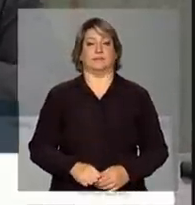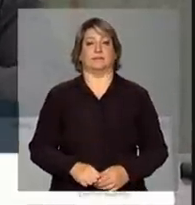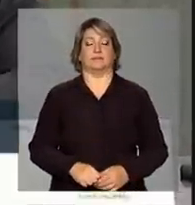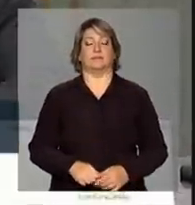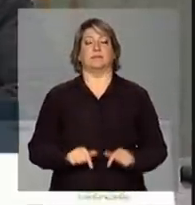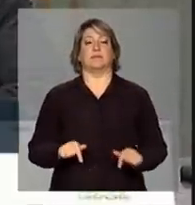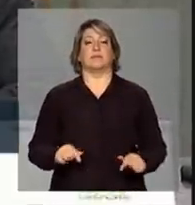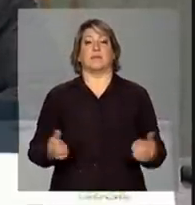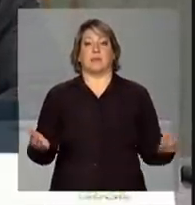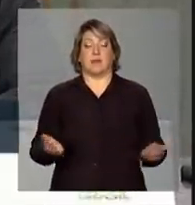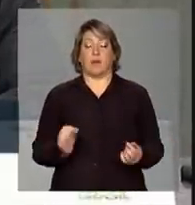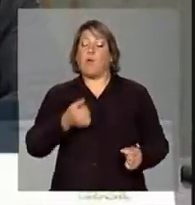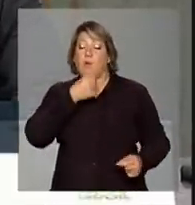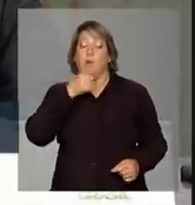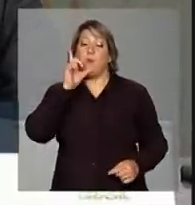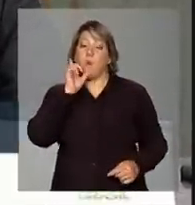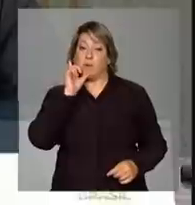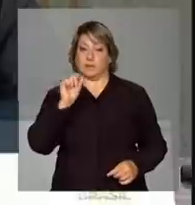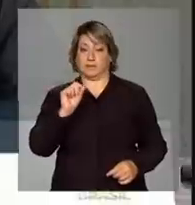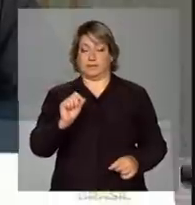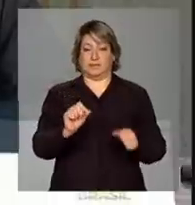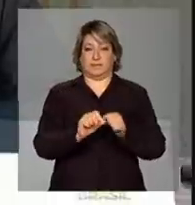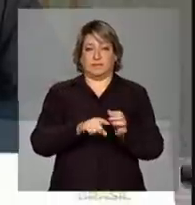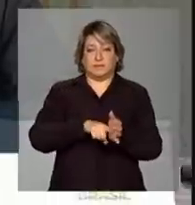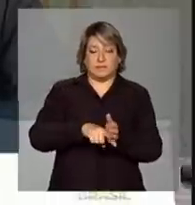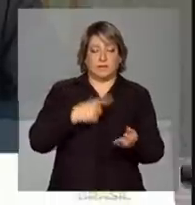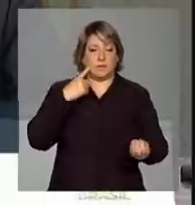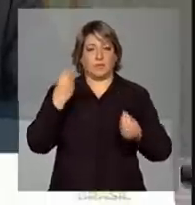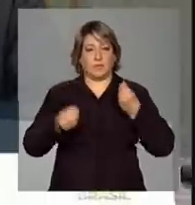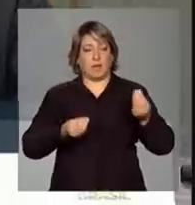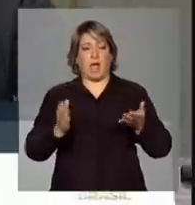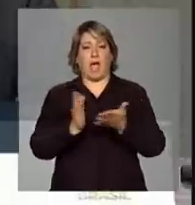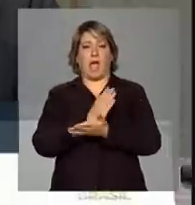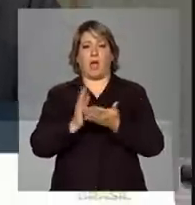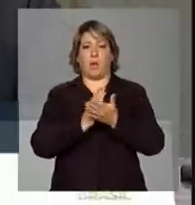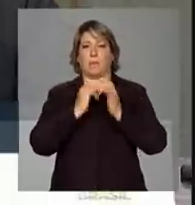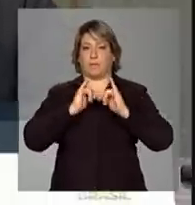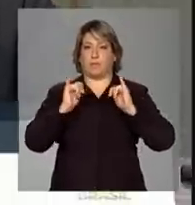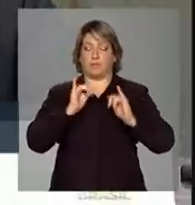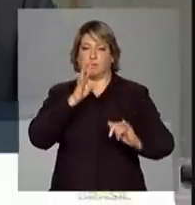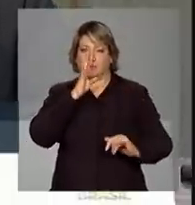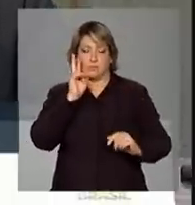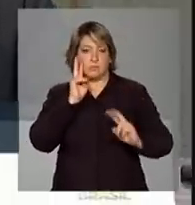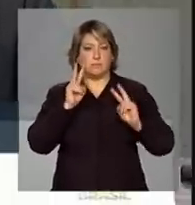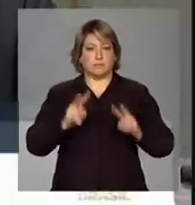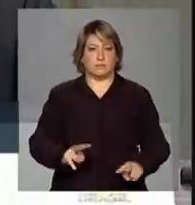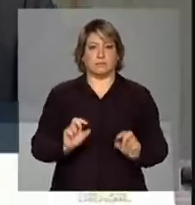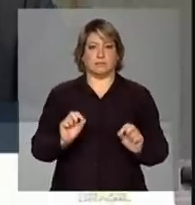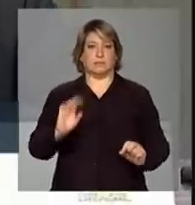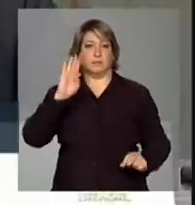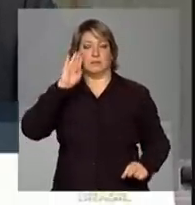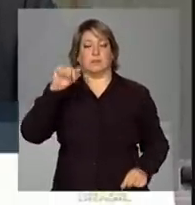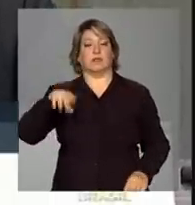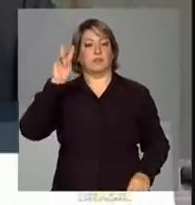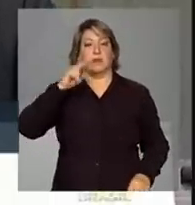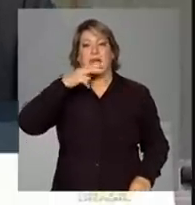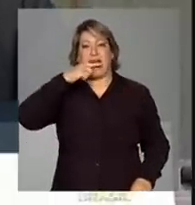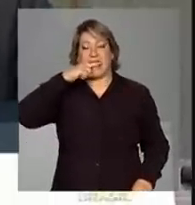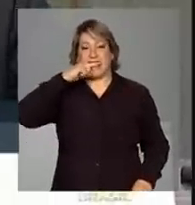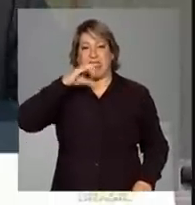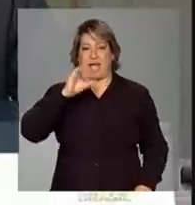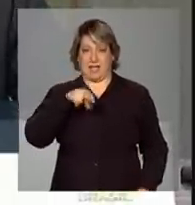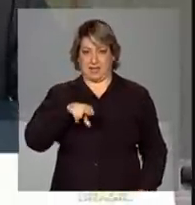Fazendo uma prévia ontem, alguns dados chamaram a atenção, principalmente na questão da cana-de-açúcar.